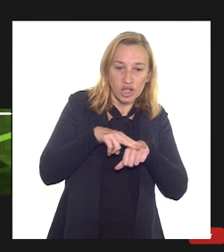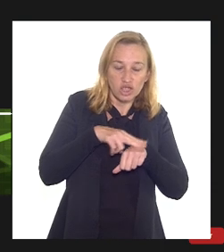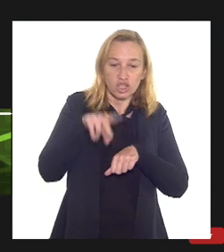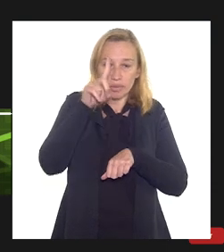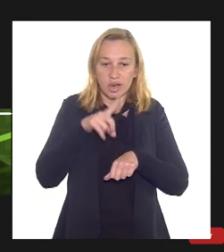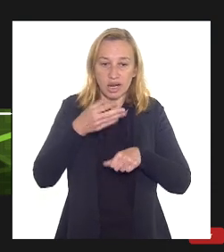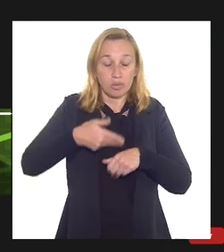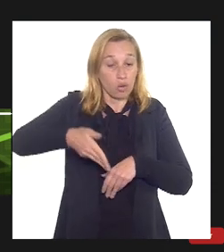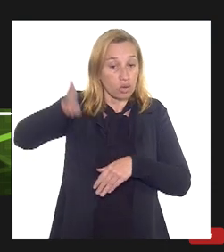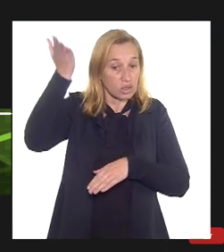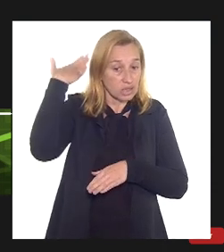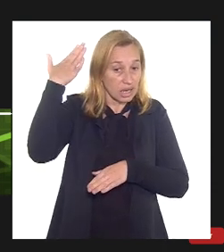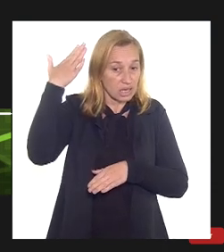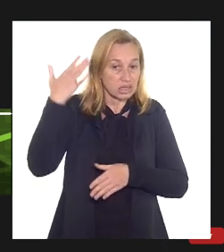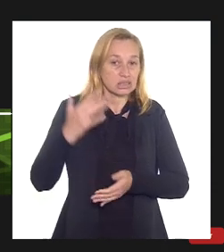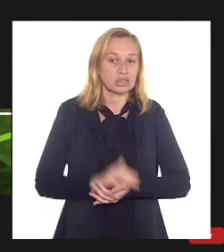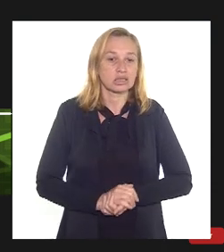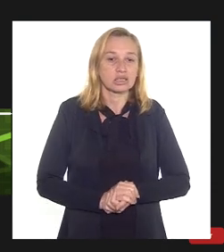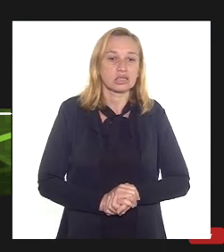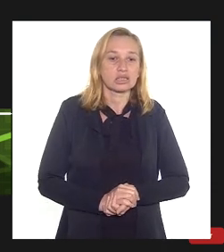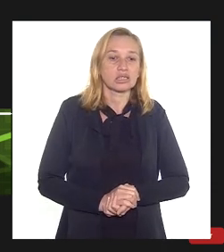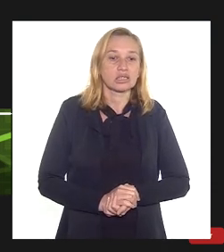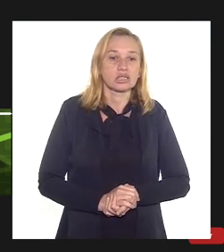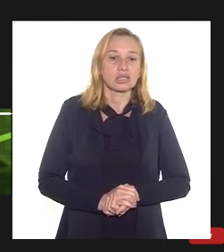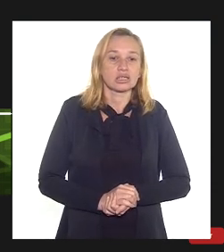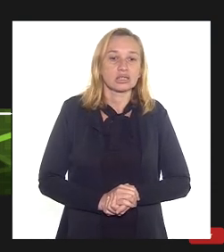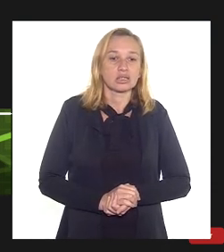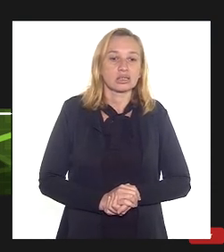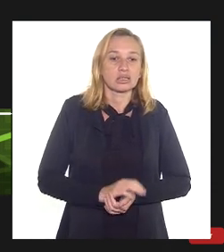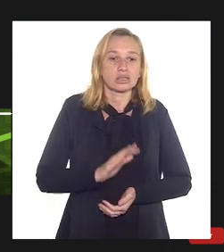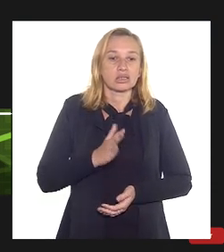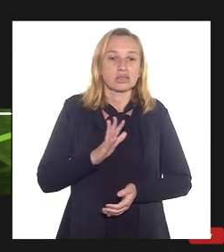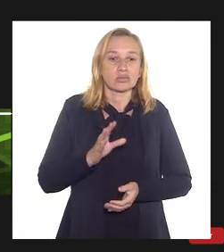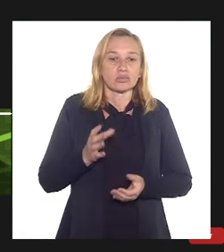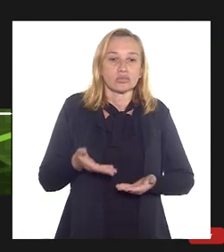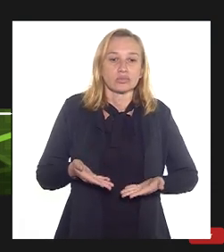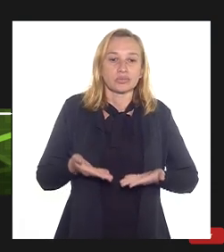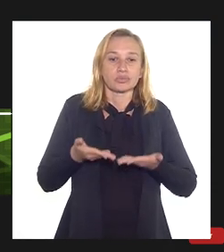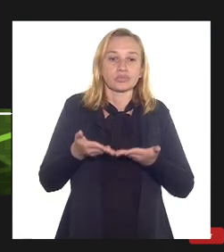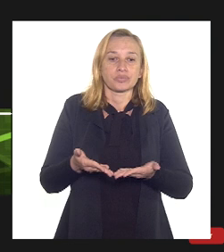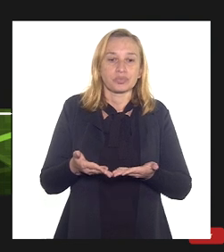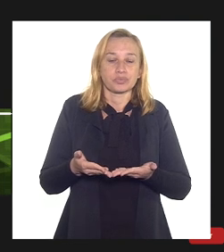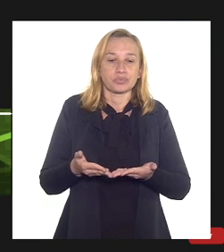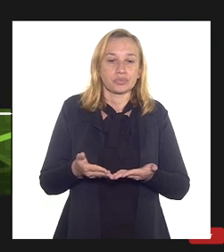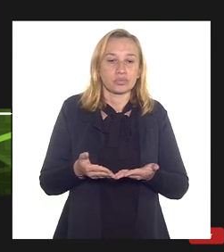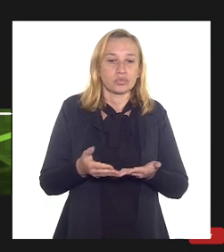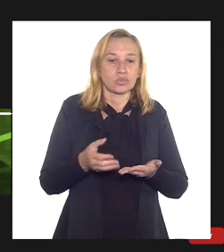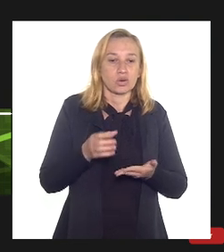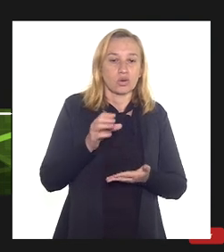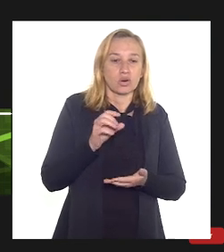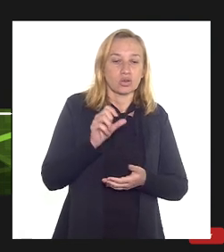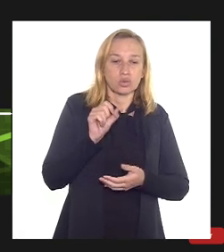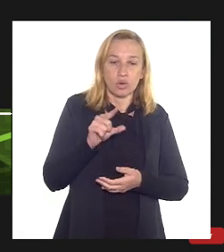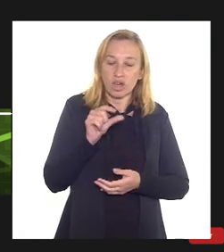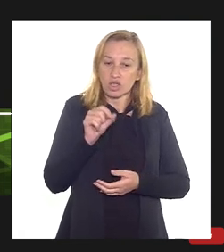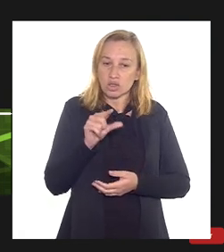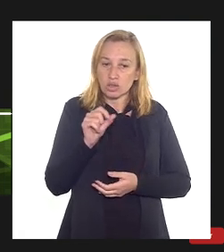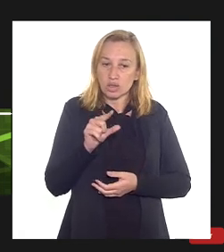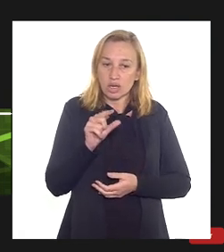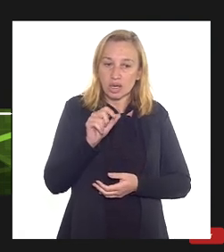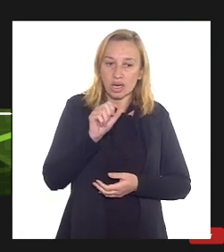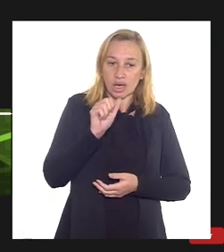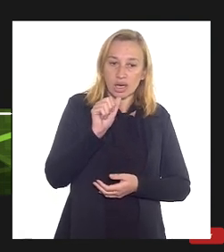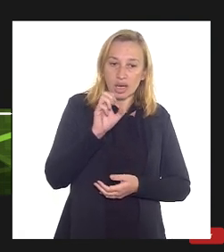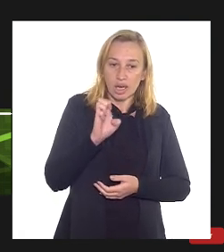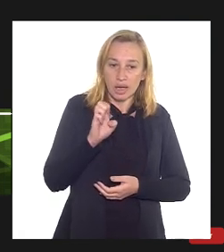por trás aparecem as previsões de oferta no azul a oferta que a gente chama de EIP